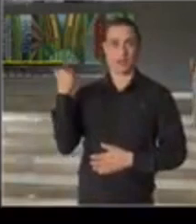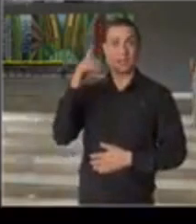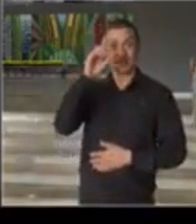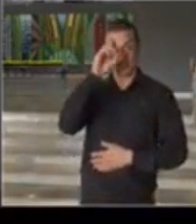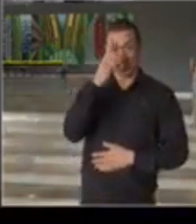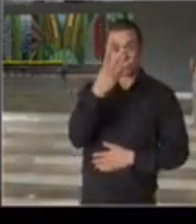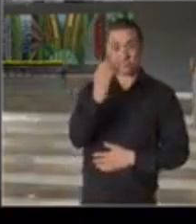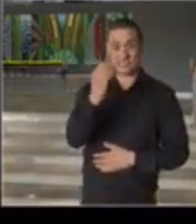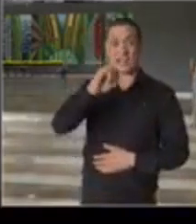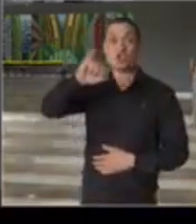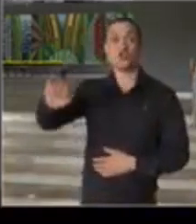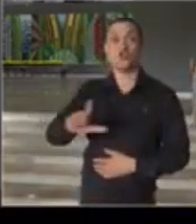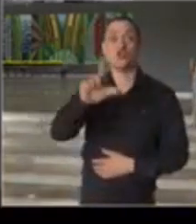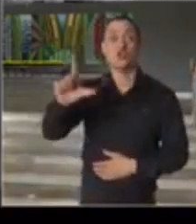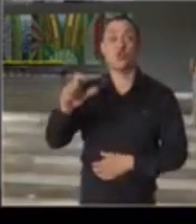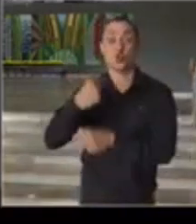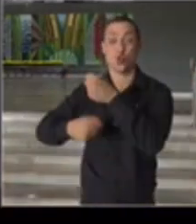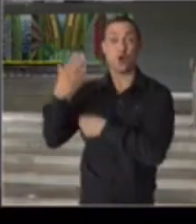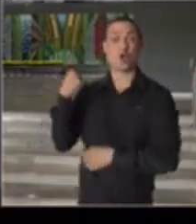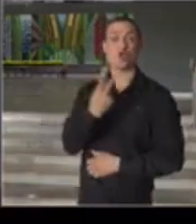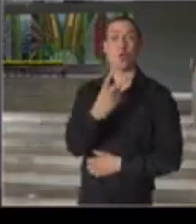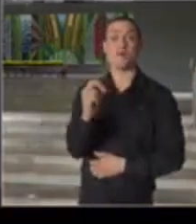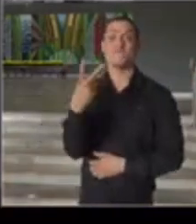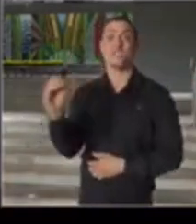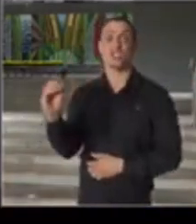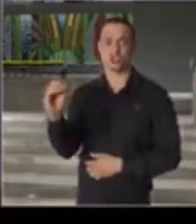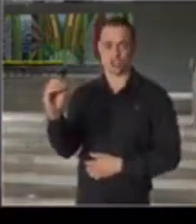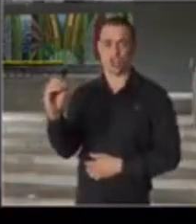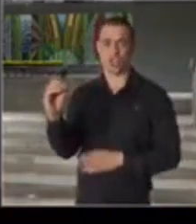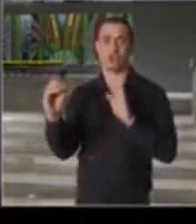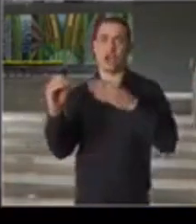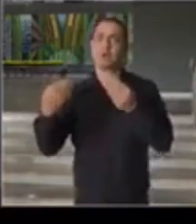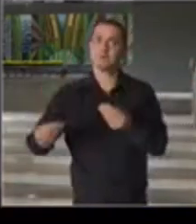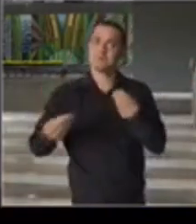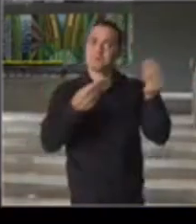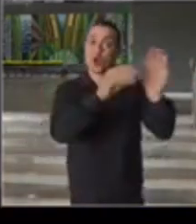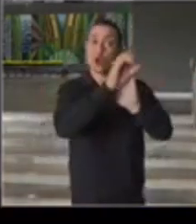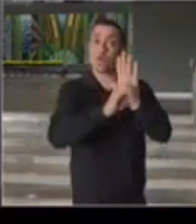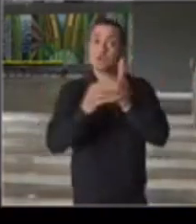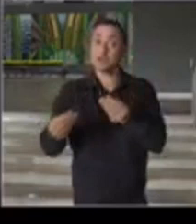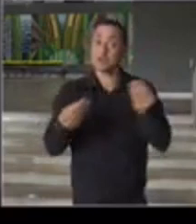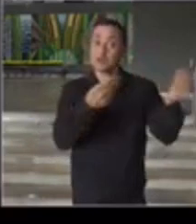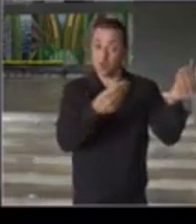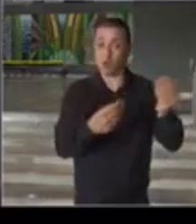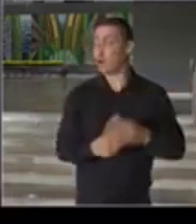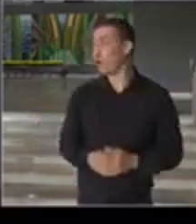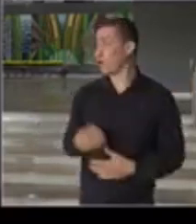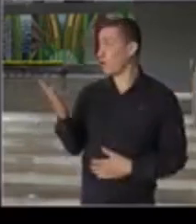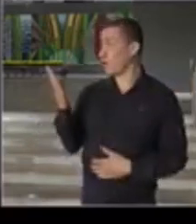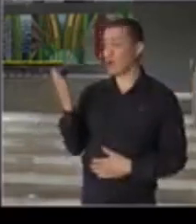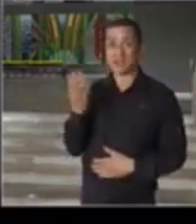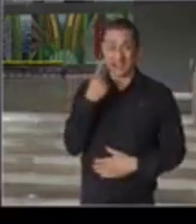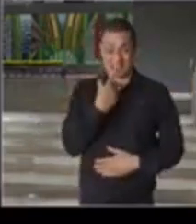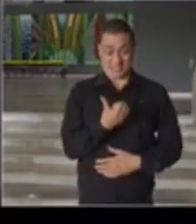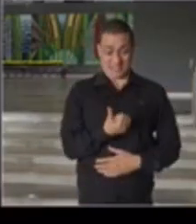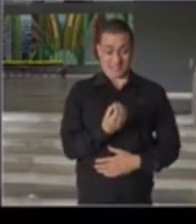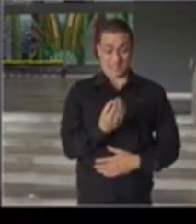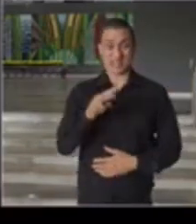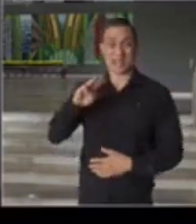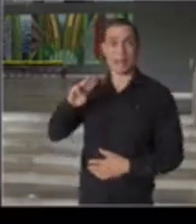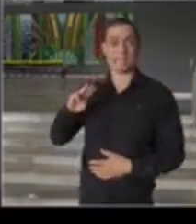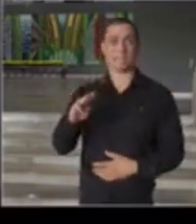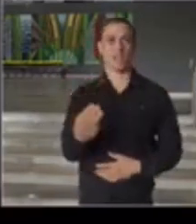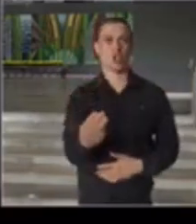2020. Ofertamos nessa oportunidade, veja bem, 60 milhões de doses de